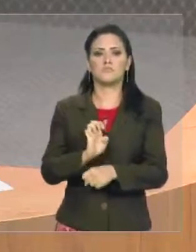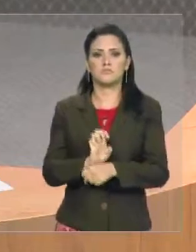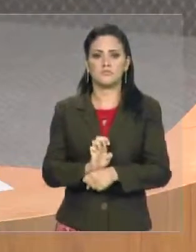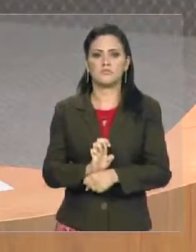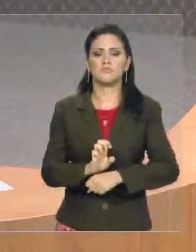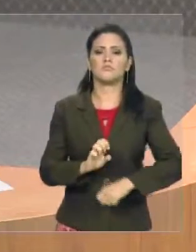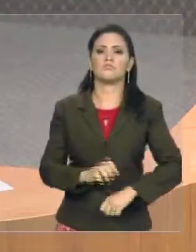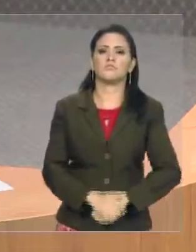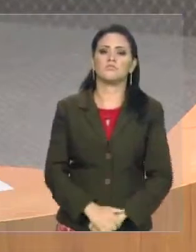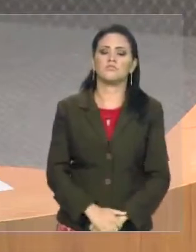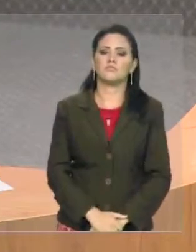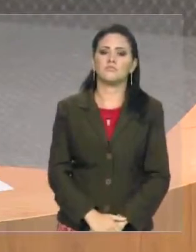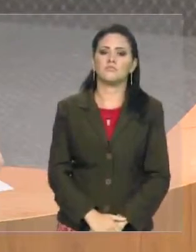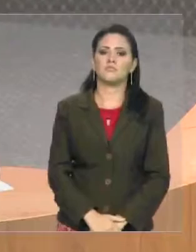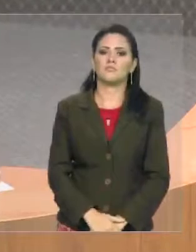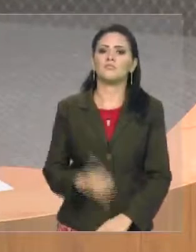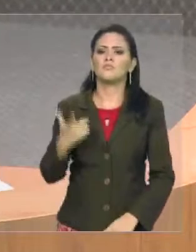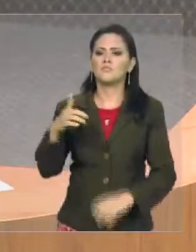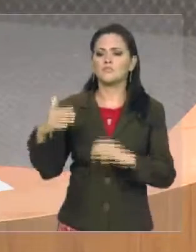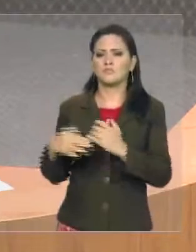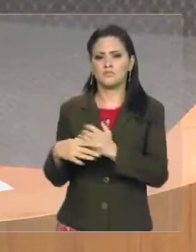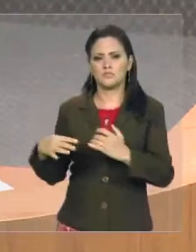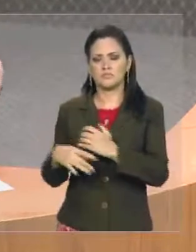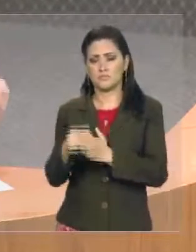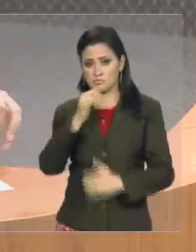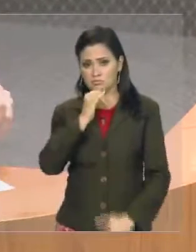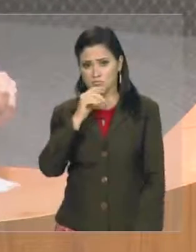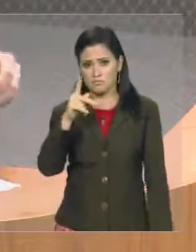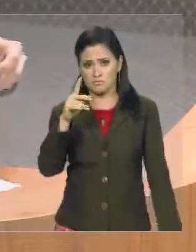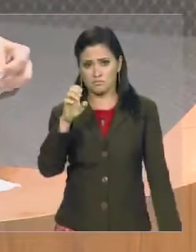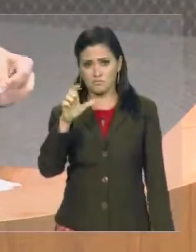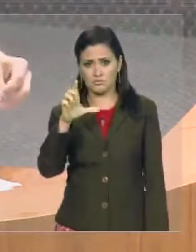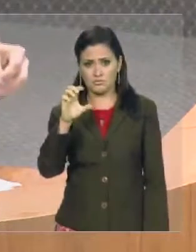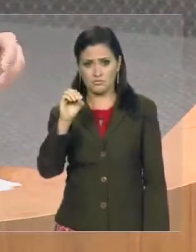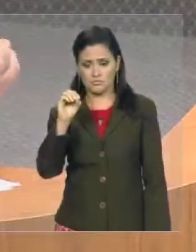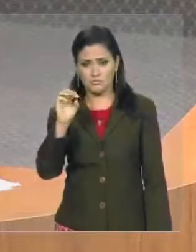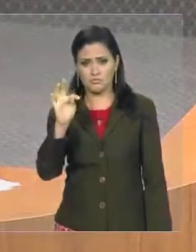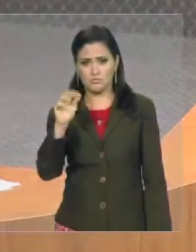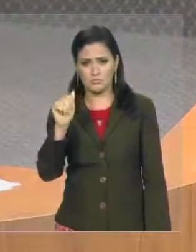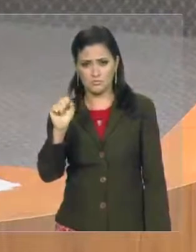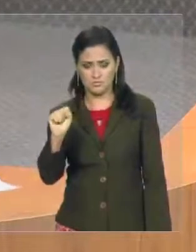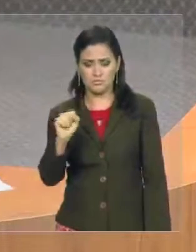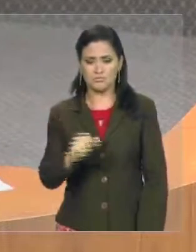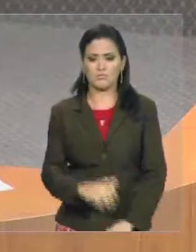de Pelotas, no Rio Grande do Sul, o governo Flávio Dino implantou